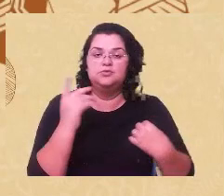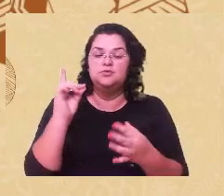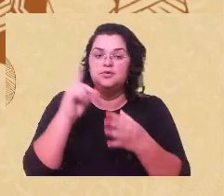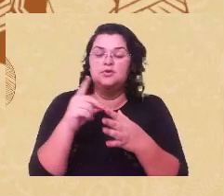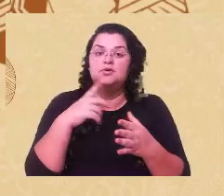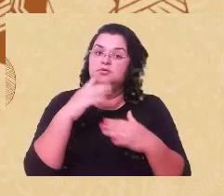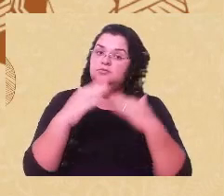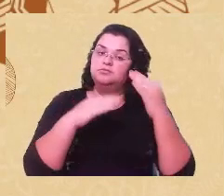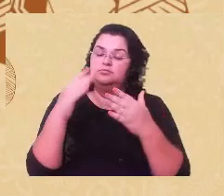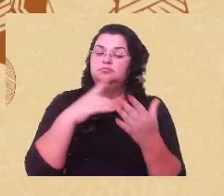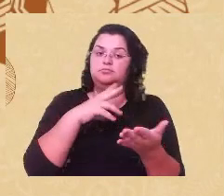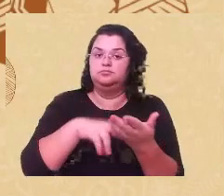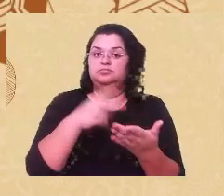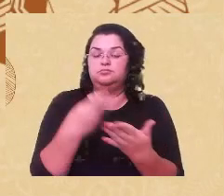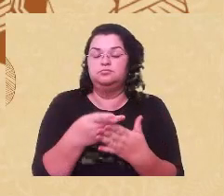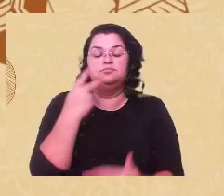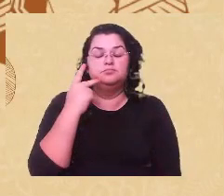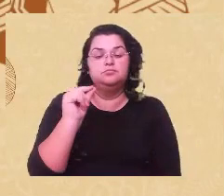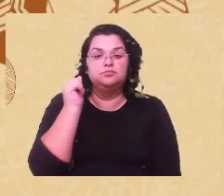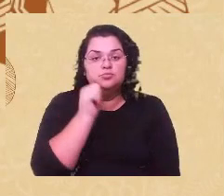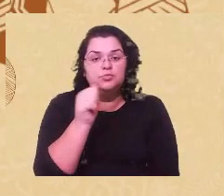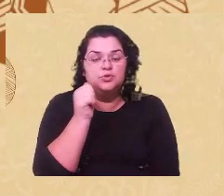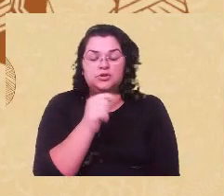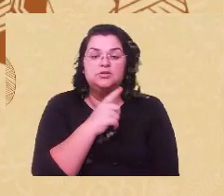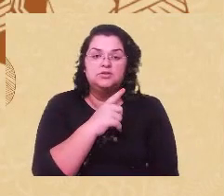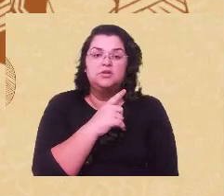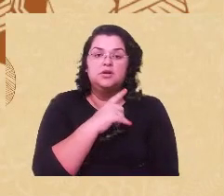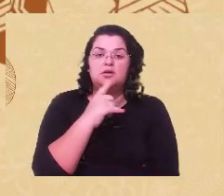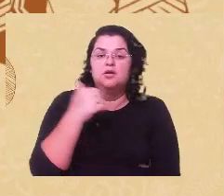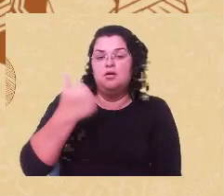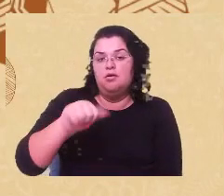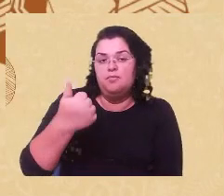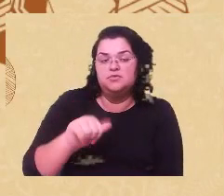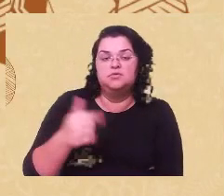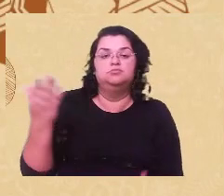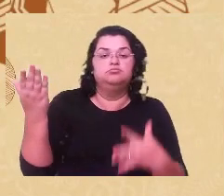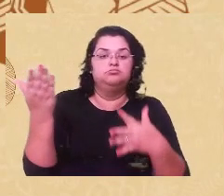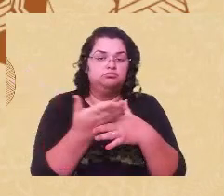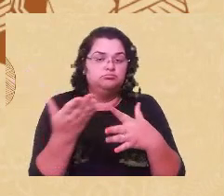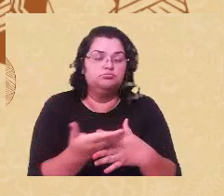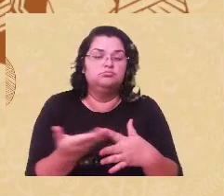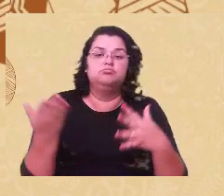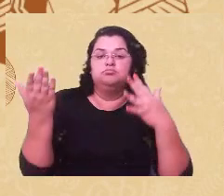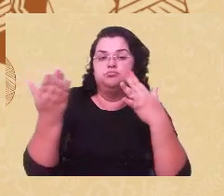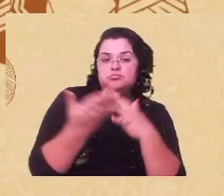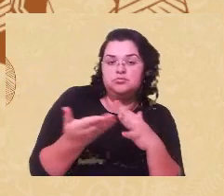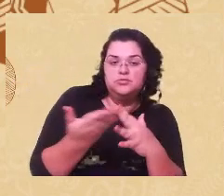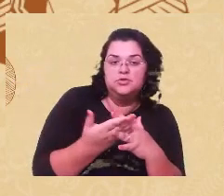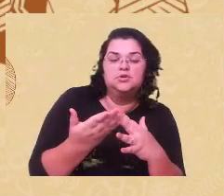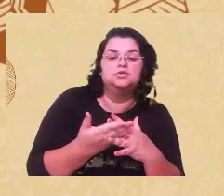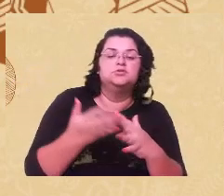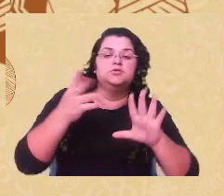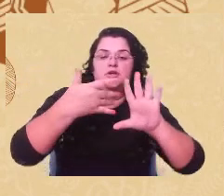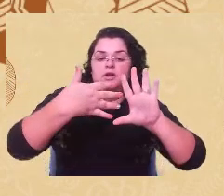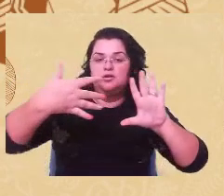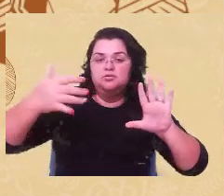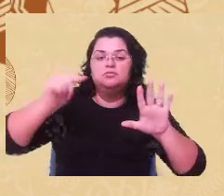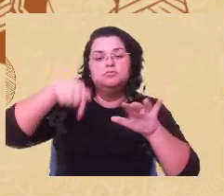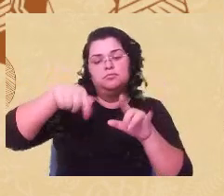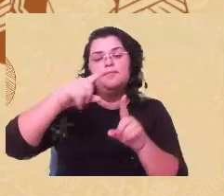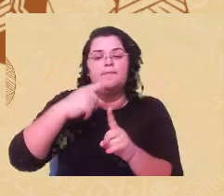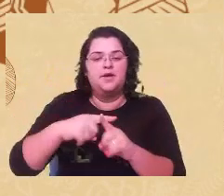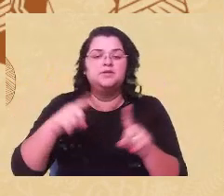interdição para que mulheres lésbicas, bissexuais, transexuais, travestis, acessem o serviço de saúde, né?